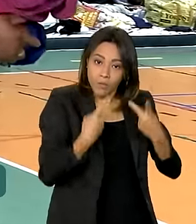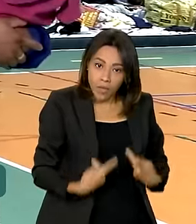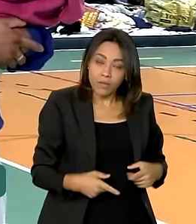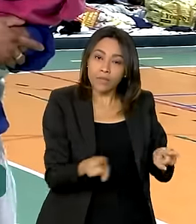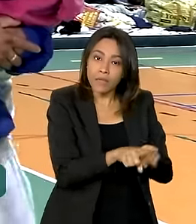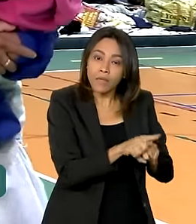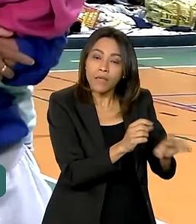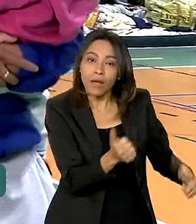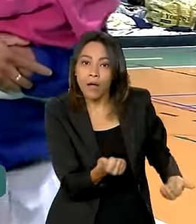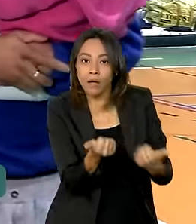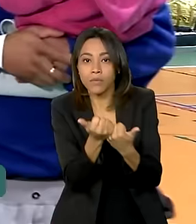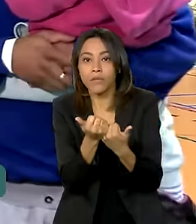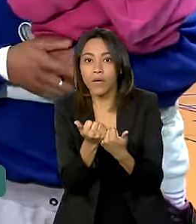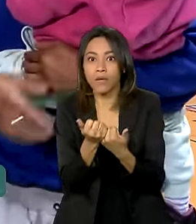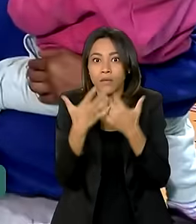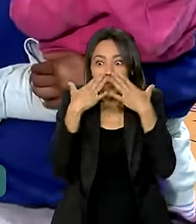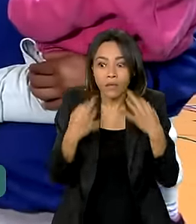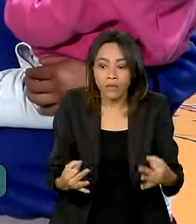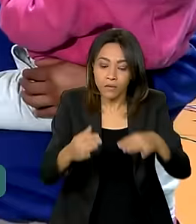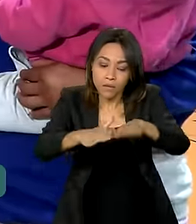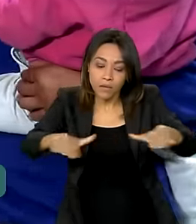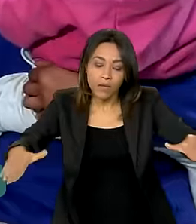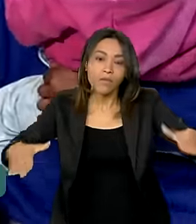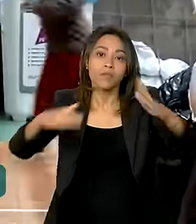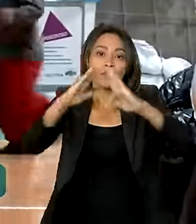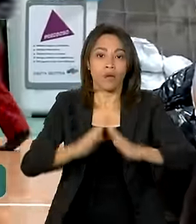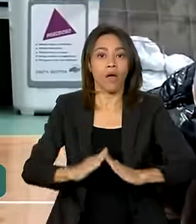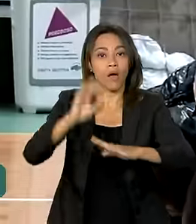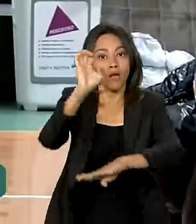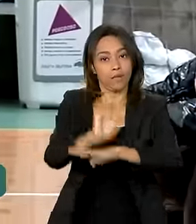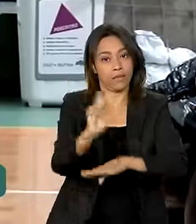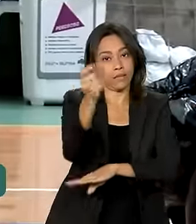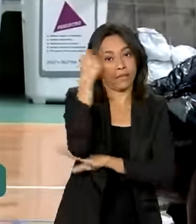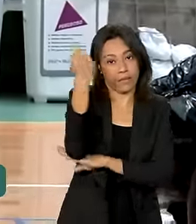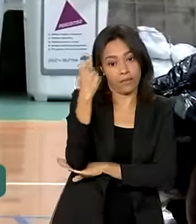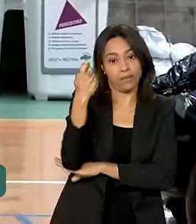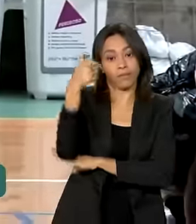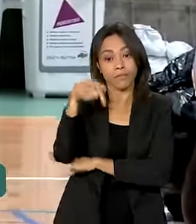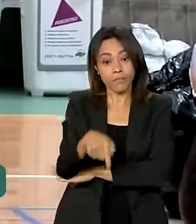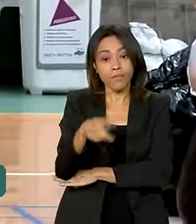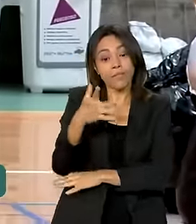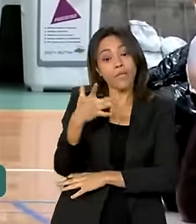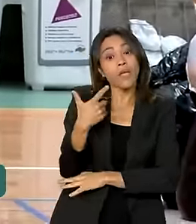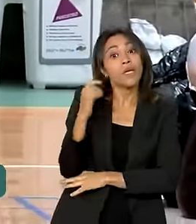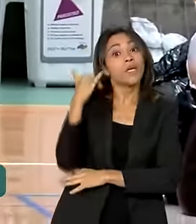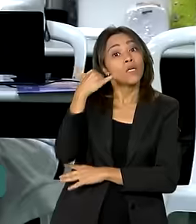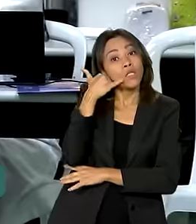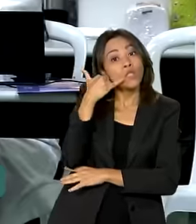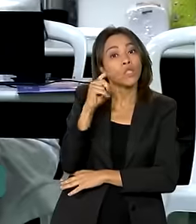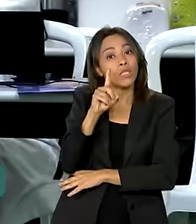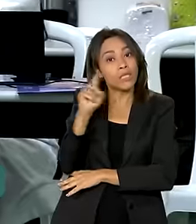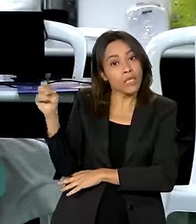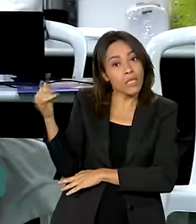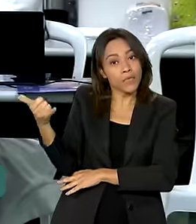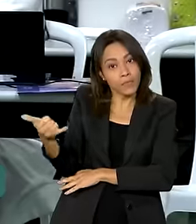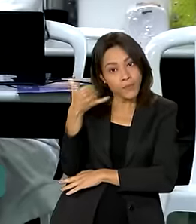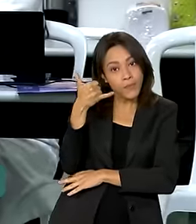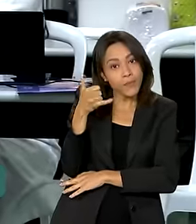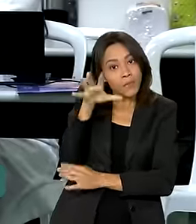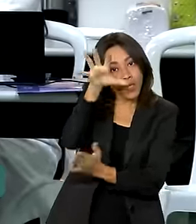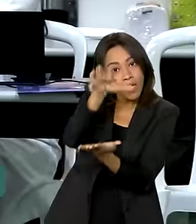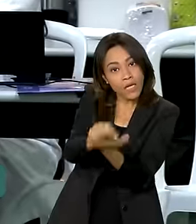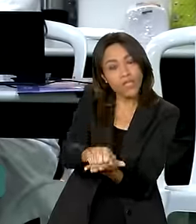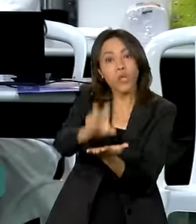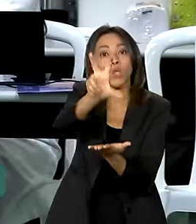atuado em relação às crianças no Rio Grande do Sul. A pasta que comanda o Disque 100 registrou 50